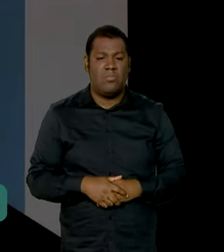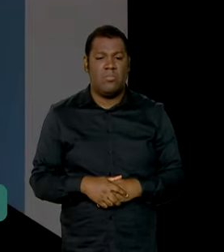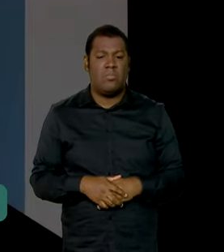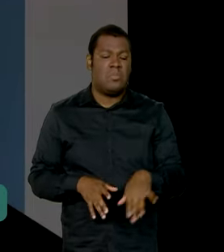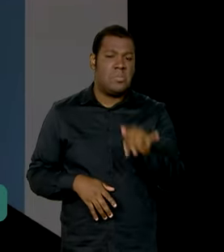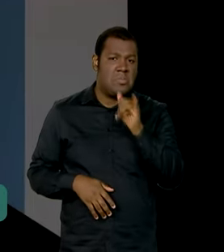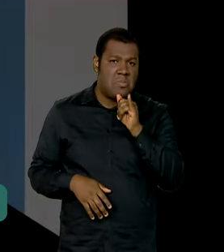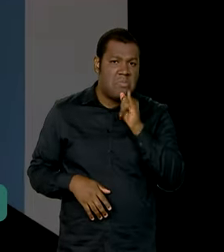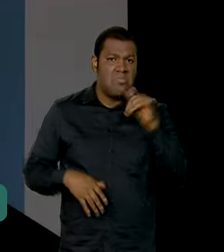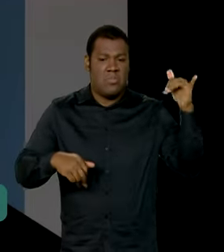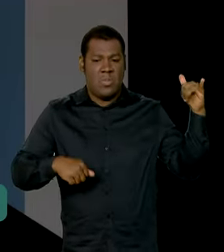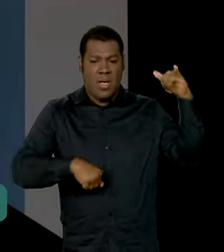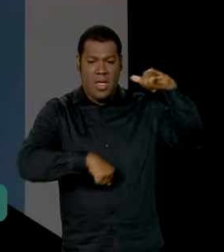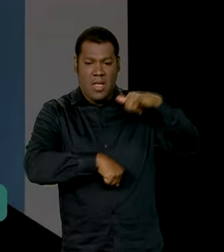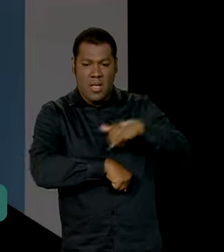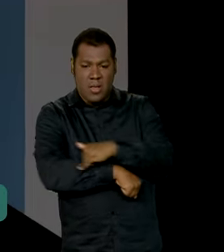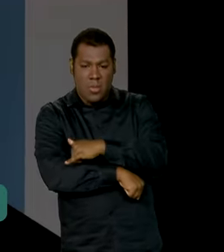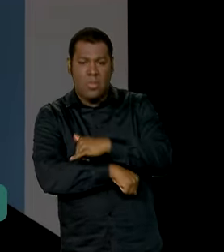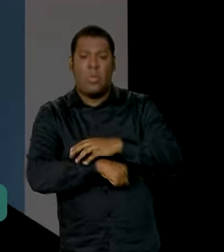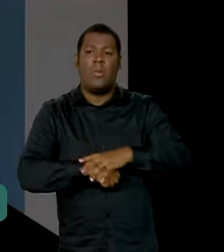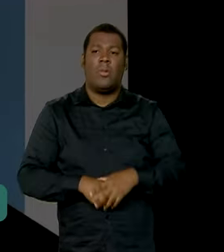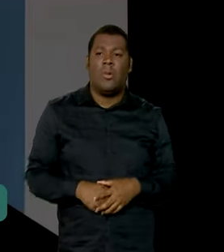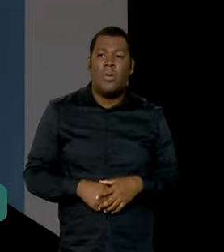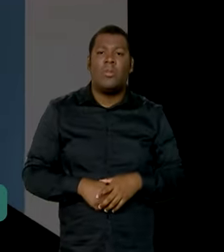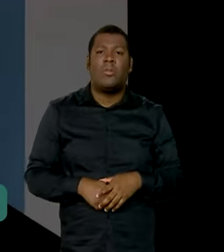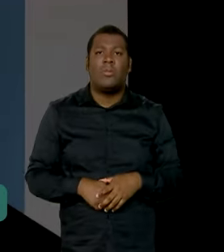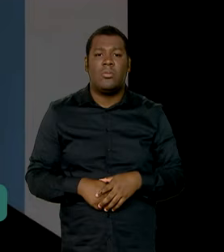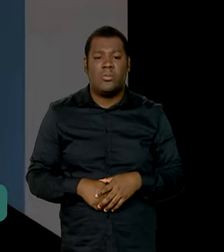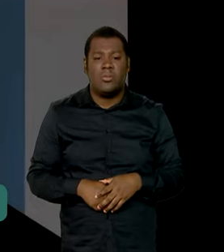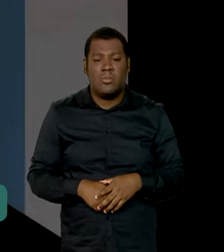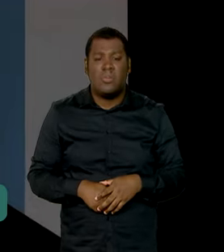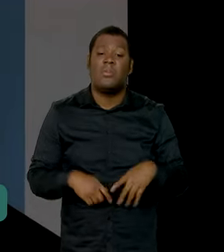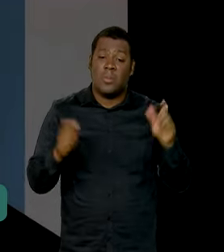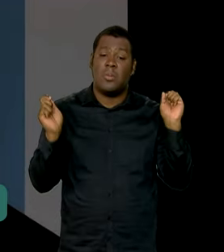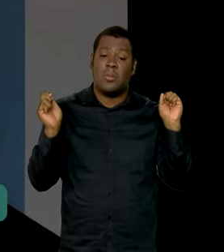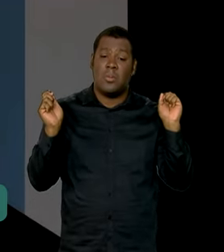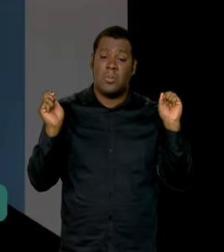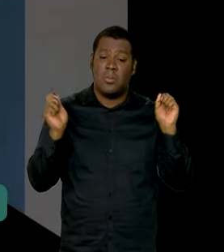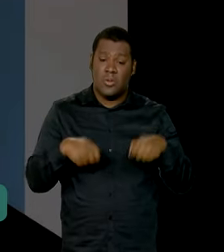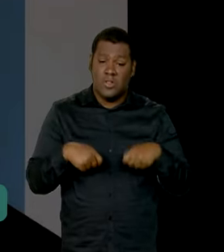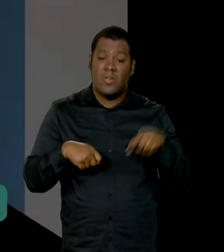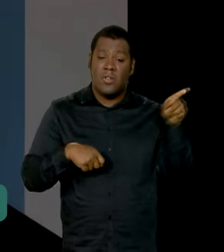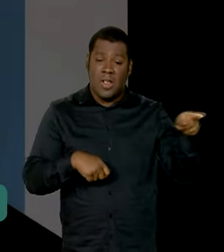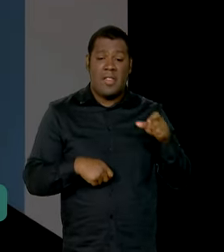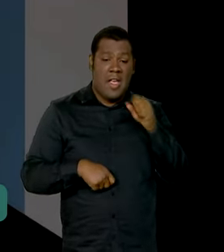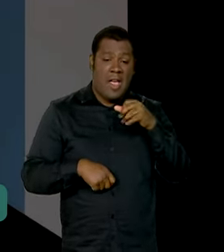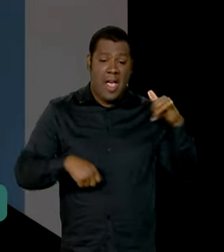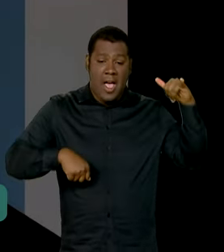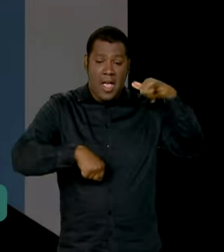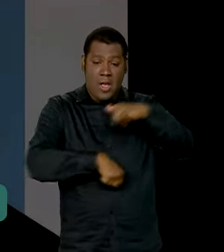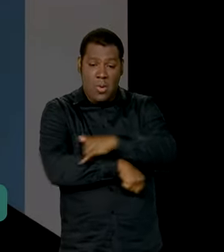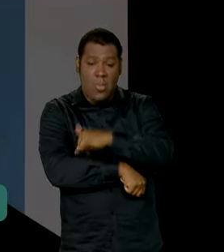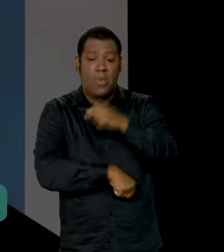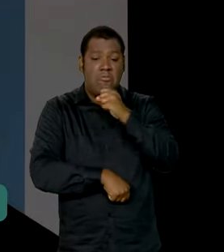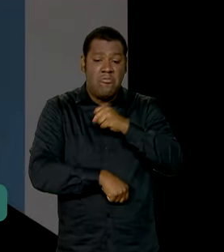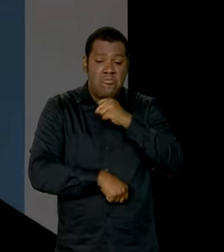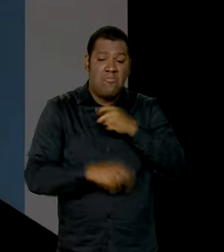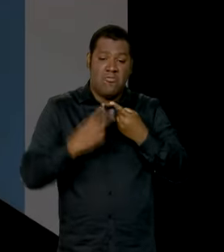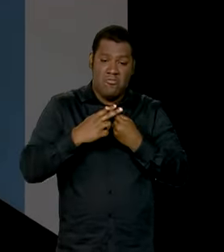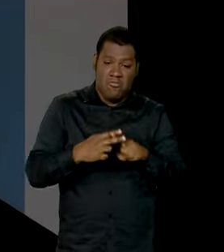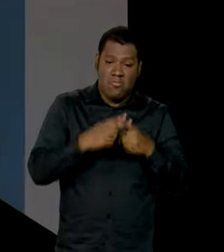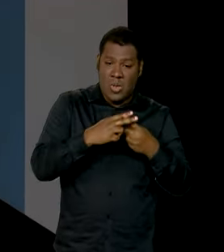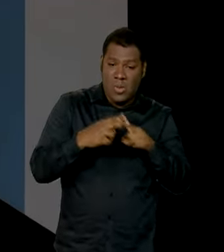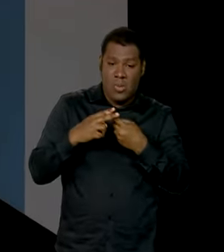dos aeroportos ou mesmo da rede ferroviária, e que a gente possa, então, dar uma boa destinação para isso, favorecendo e valorizando